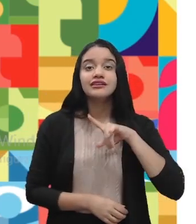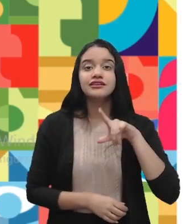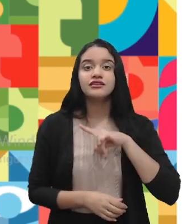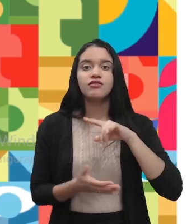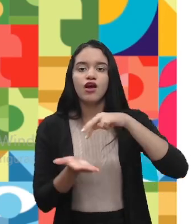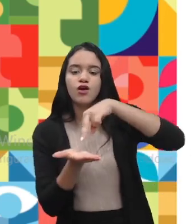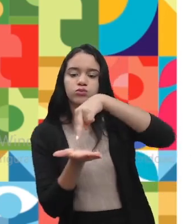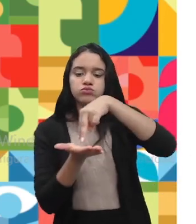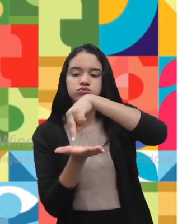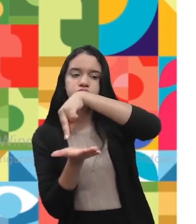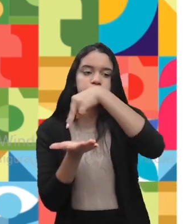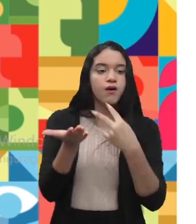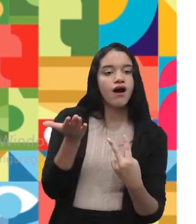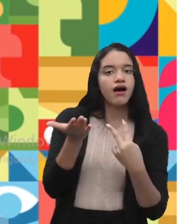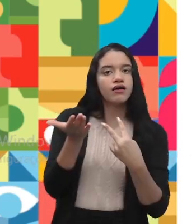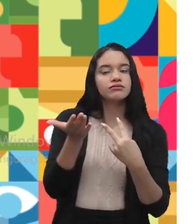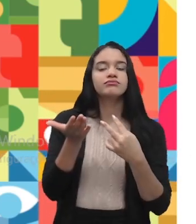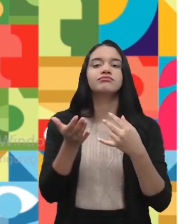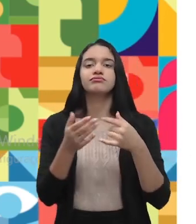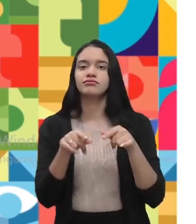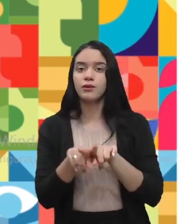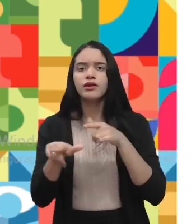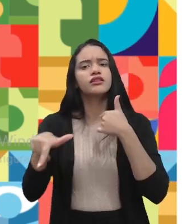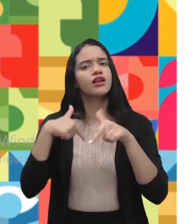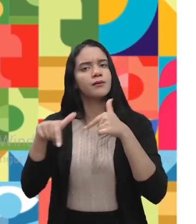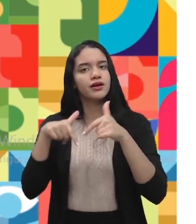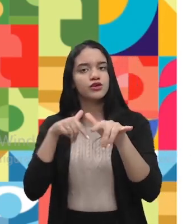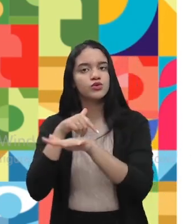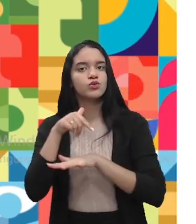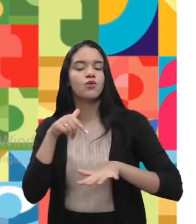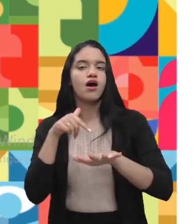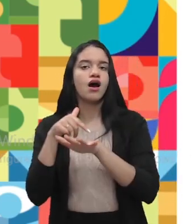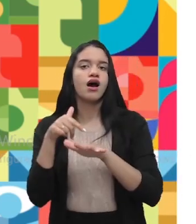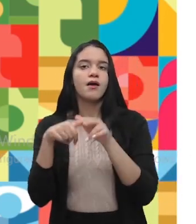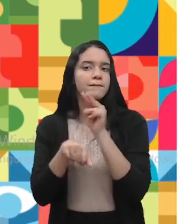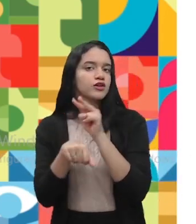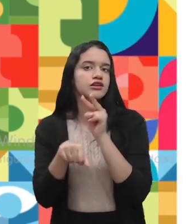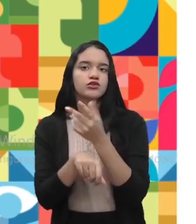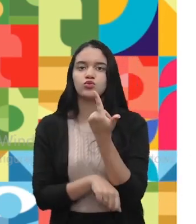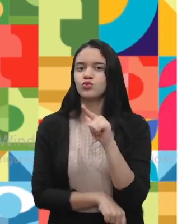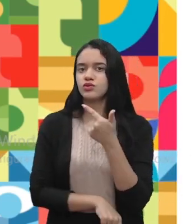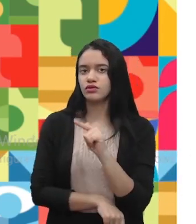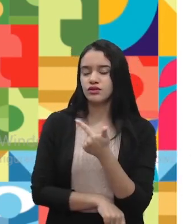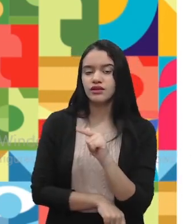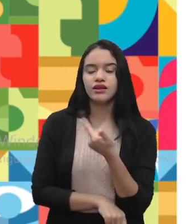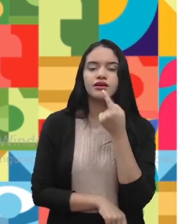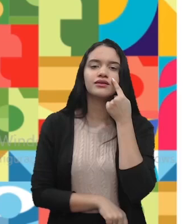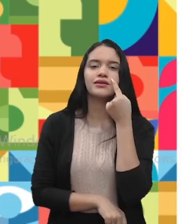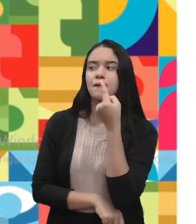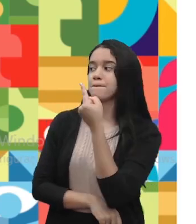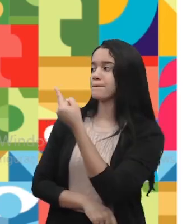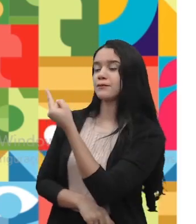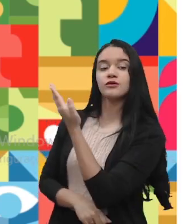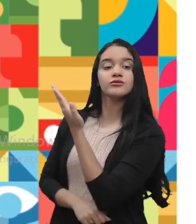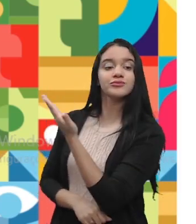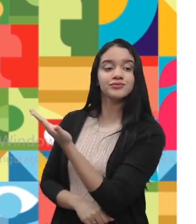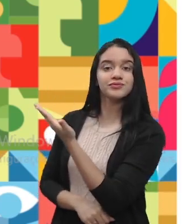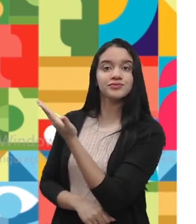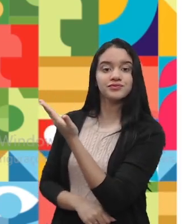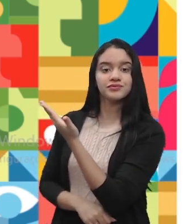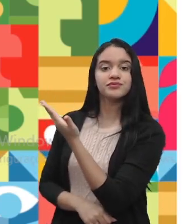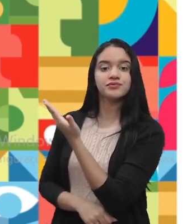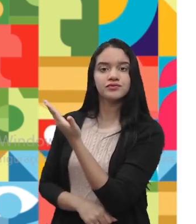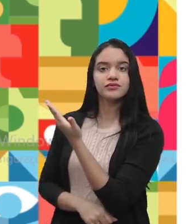equilíbrio, estando trabalhando numa área sem proteção, como está mostrando ali, simulando uma laje.